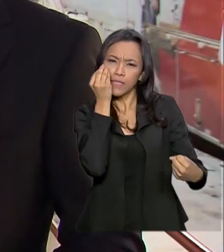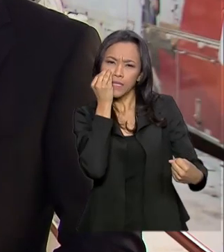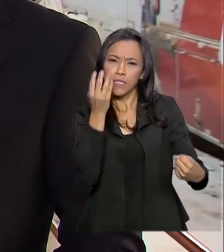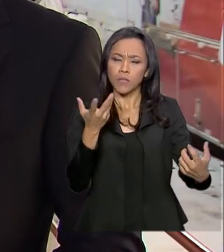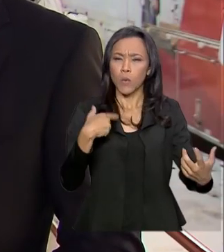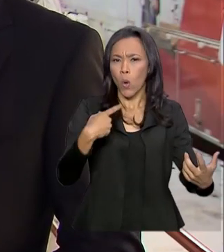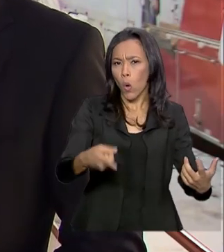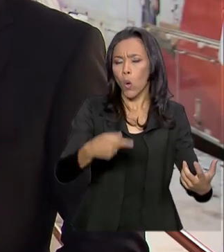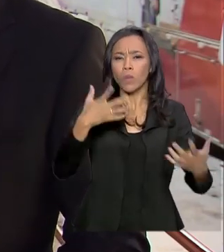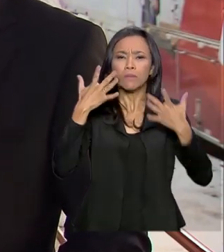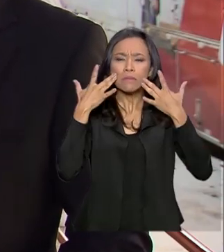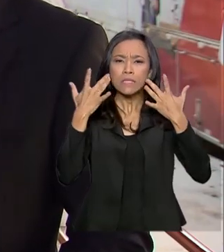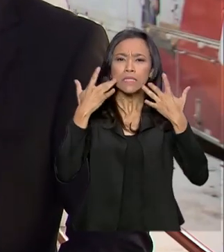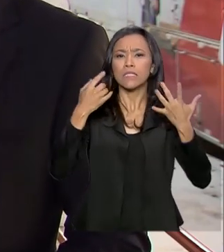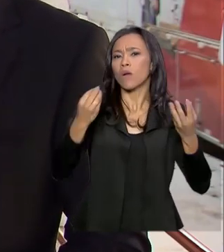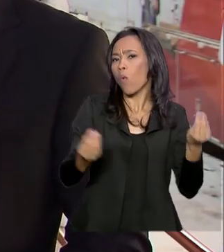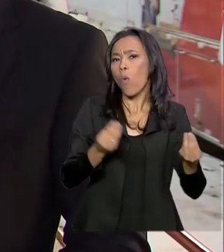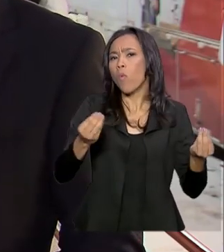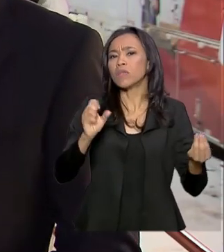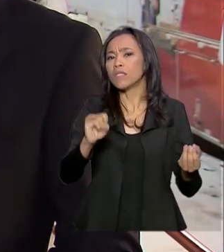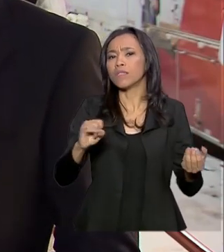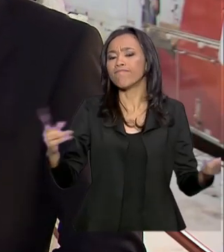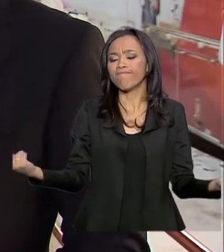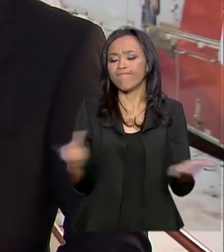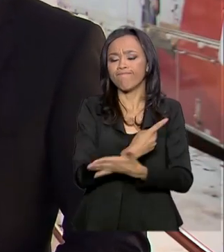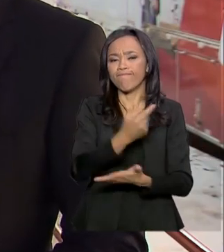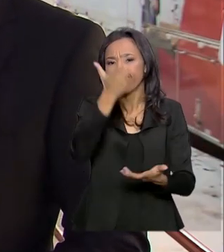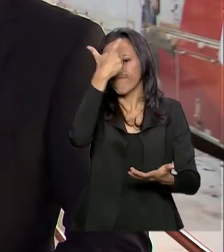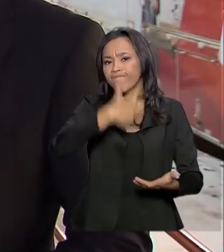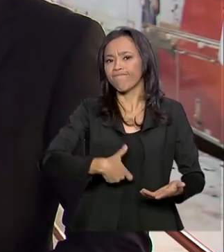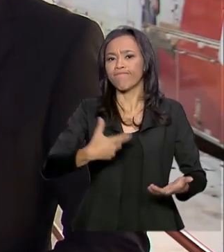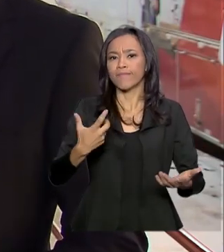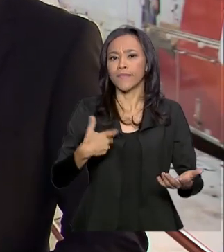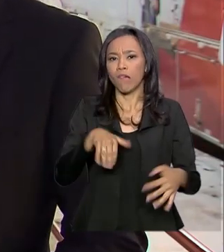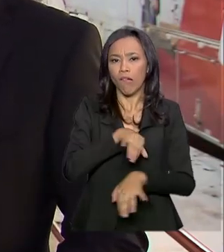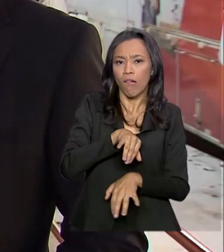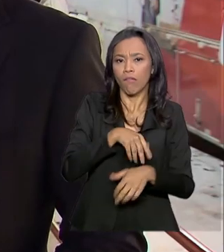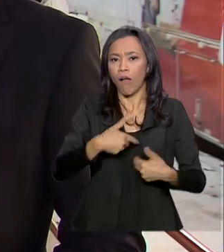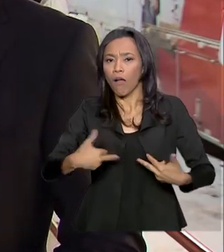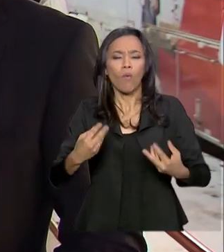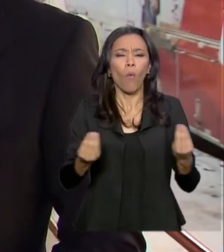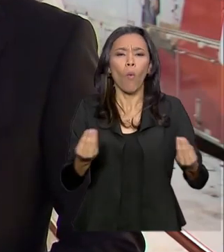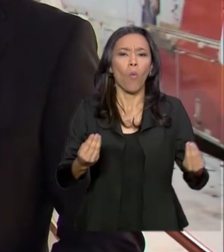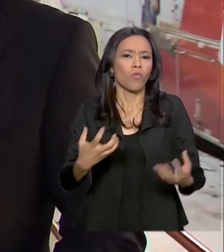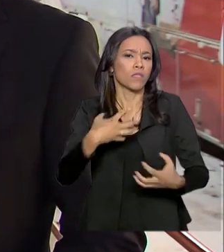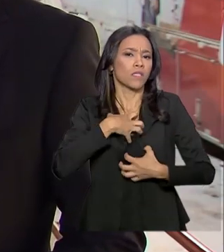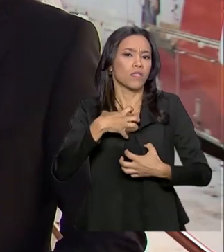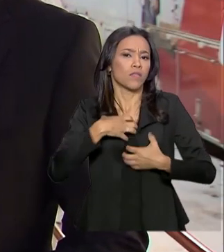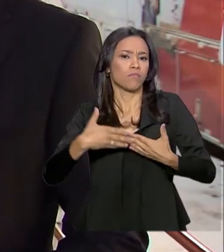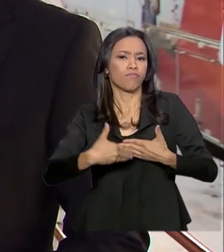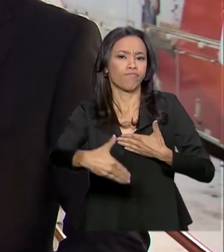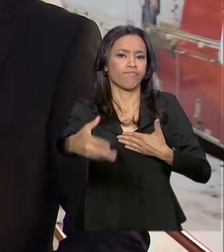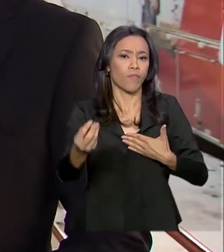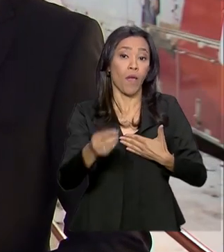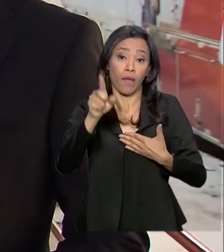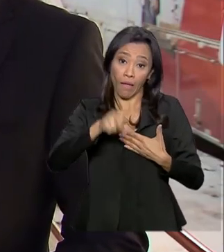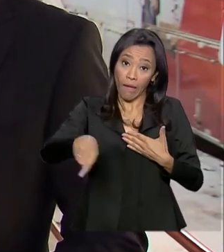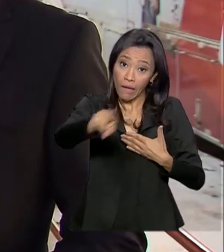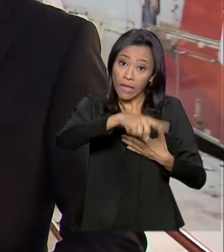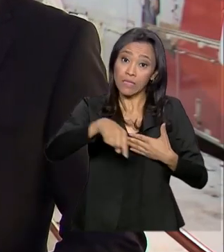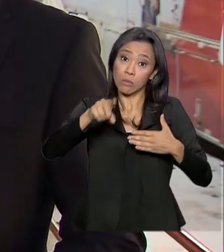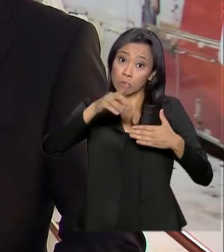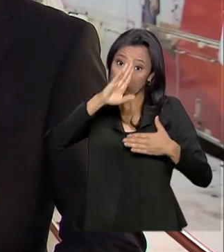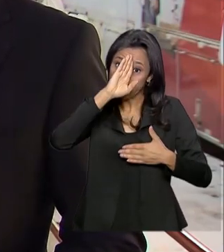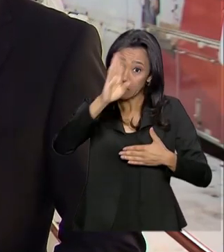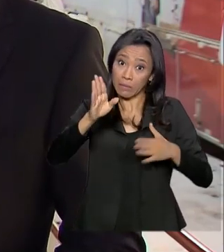vida caso sofressem uma lesão grave no trânsito. Eles que são as principais vítimas do trânsito, já